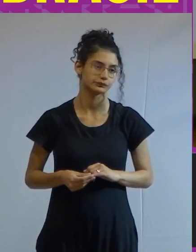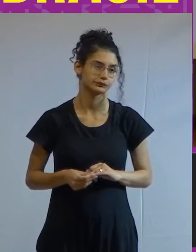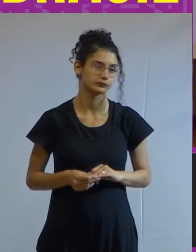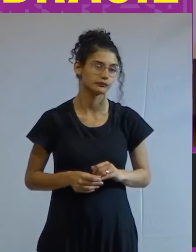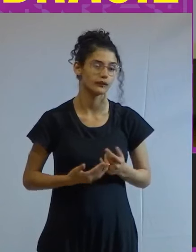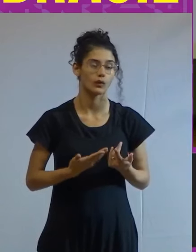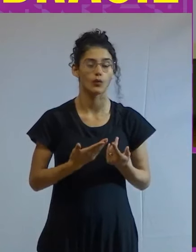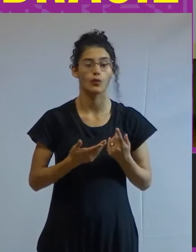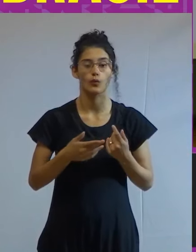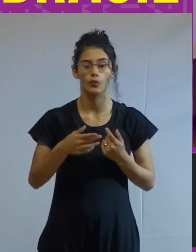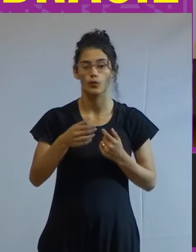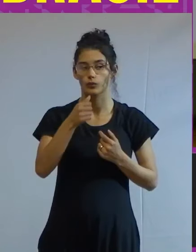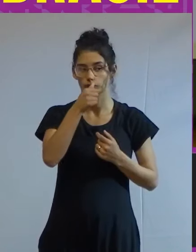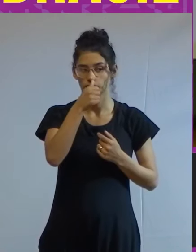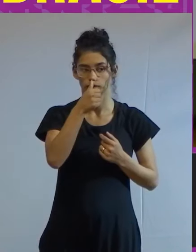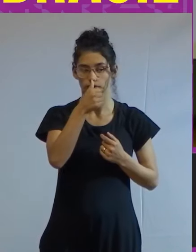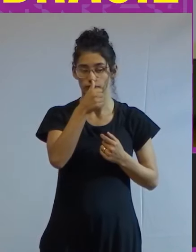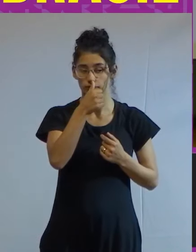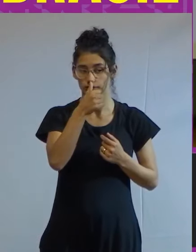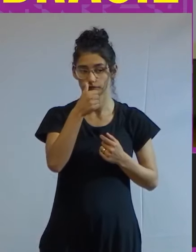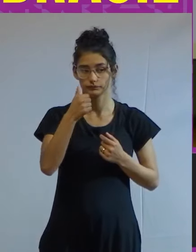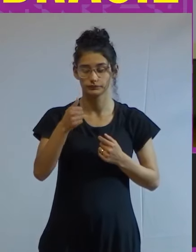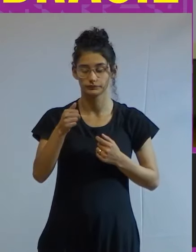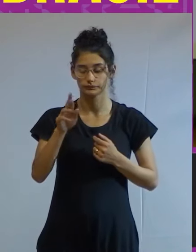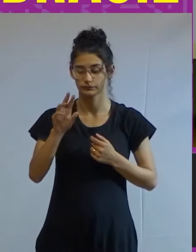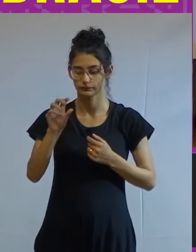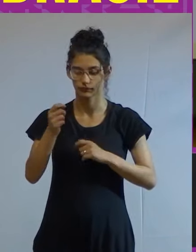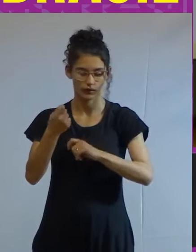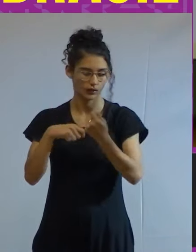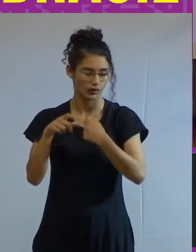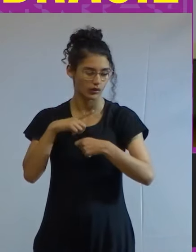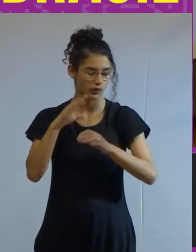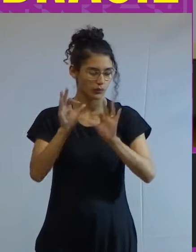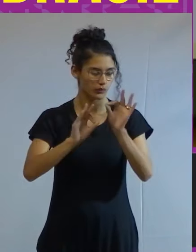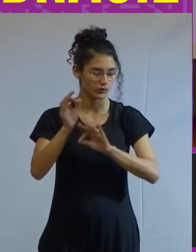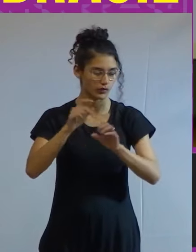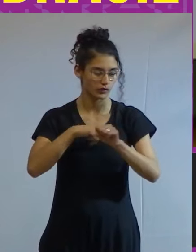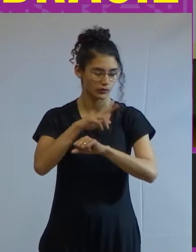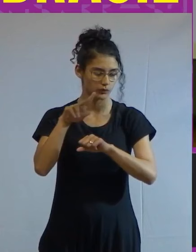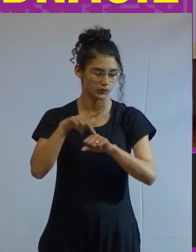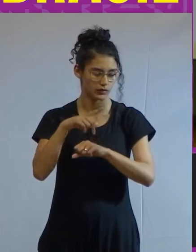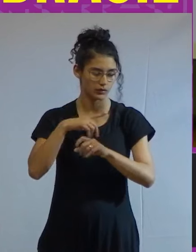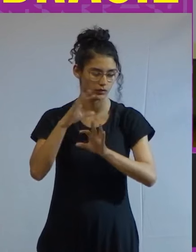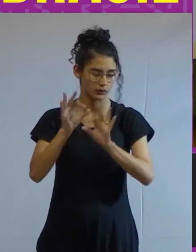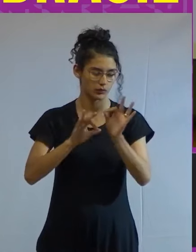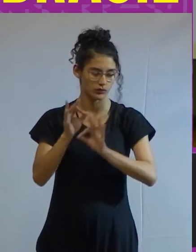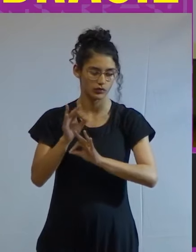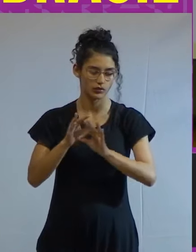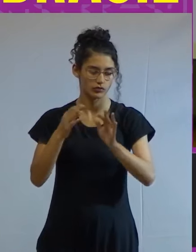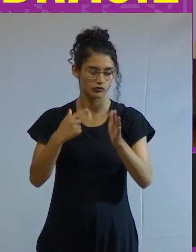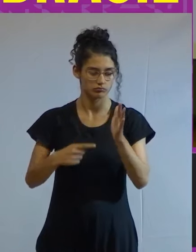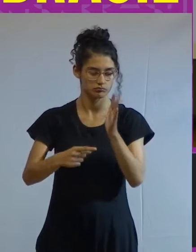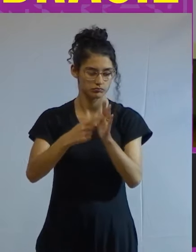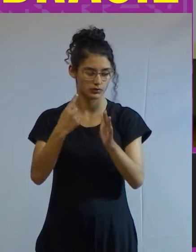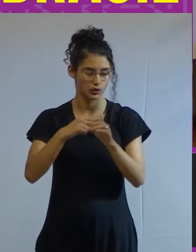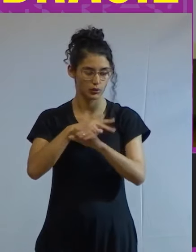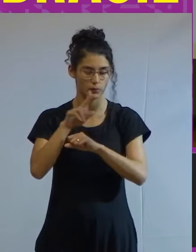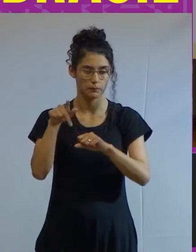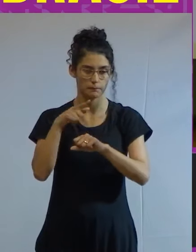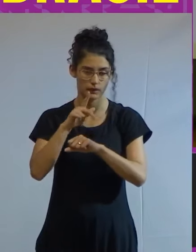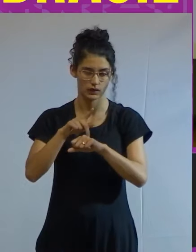agronegócio ele tem um projeto para o país ele tem um projeto de primarização do país